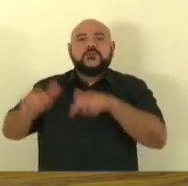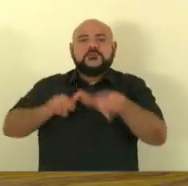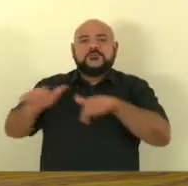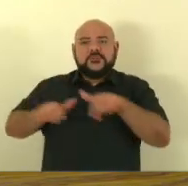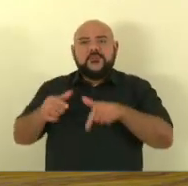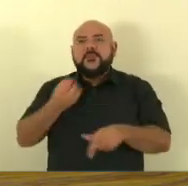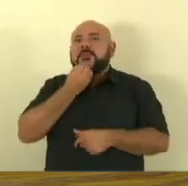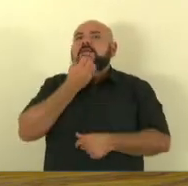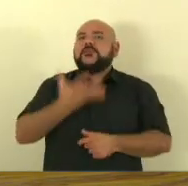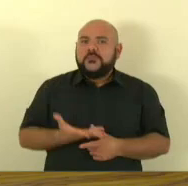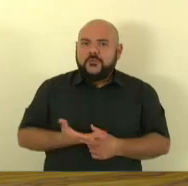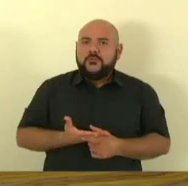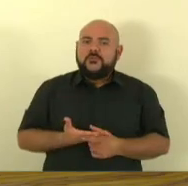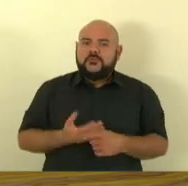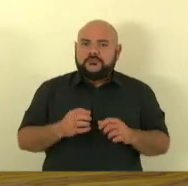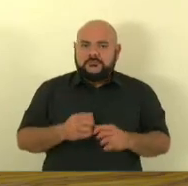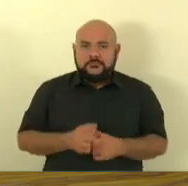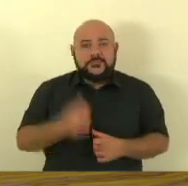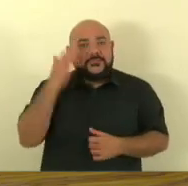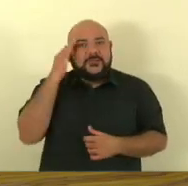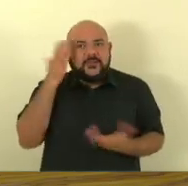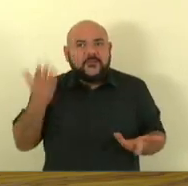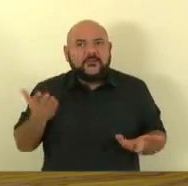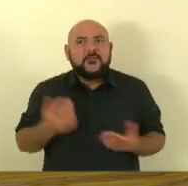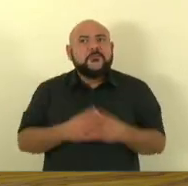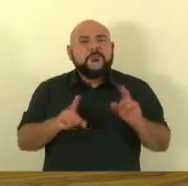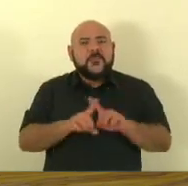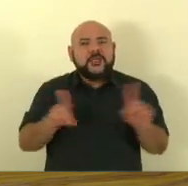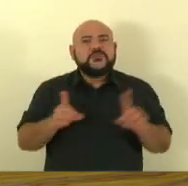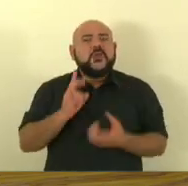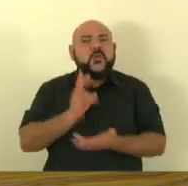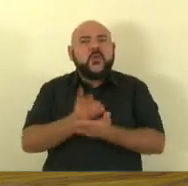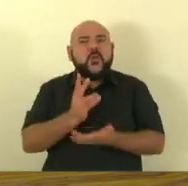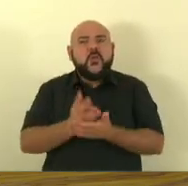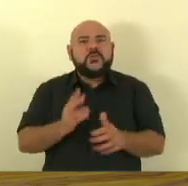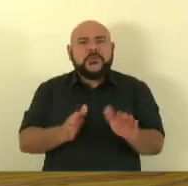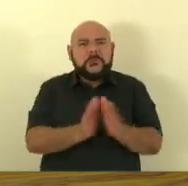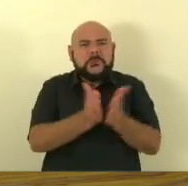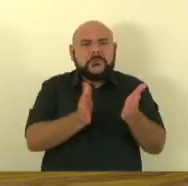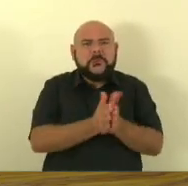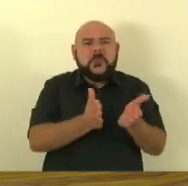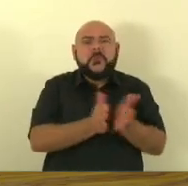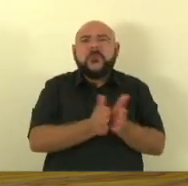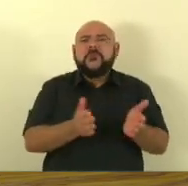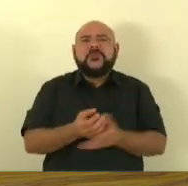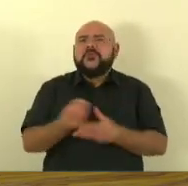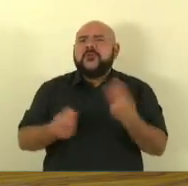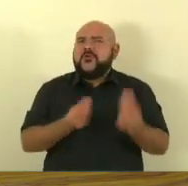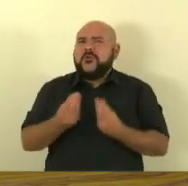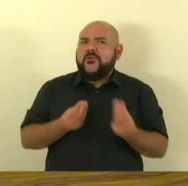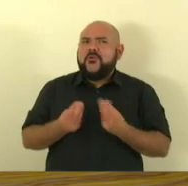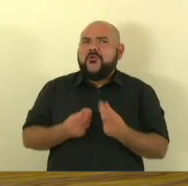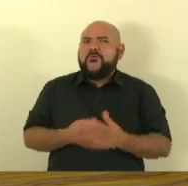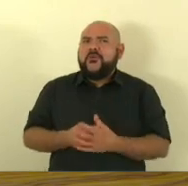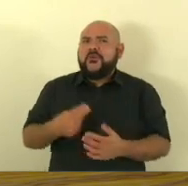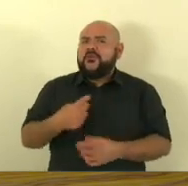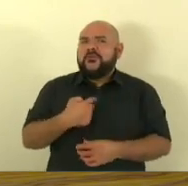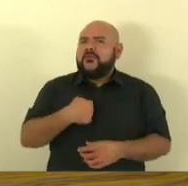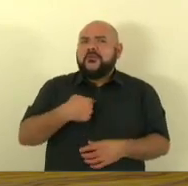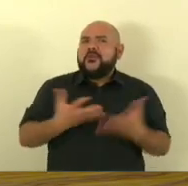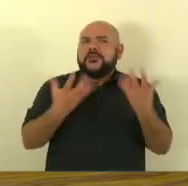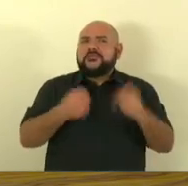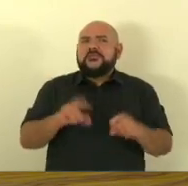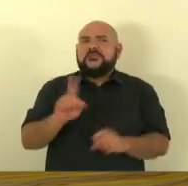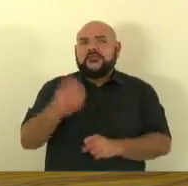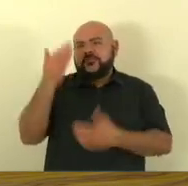sustentável agora querer perpetuar a gente na miséria através de ONG terrorista jamais jamais fica aqui o meu repúdio